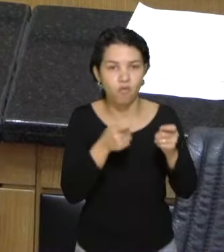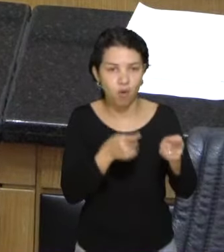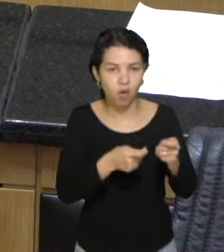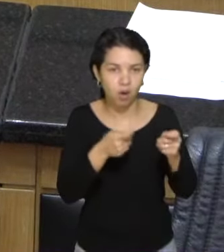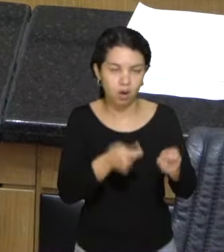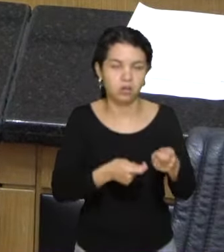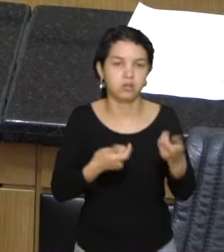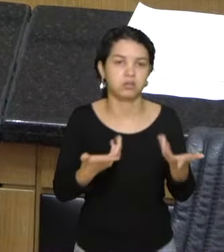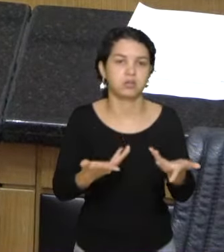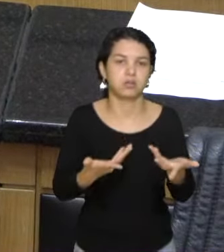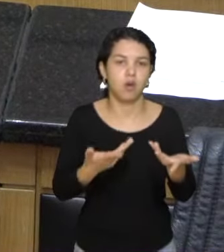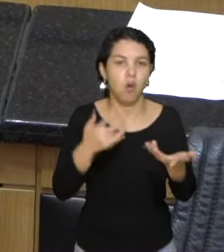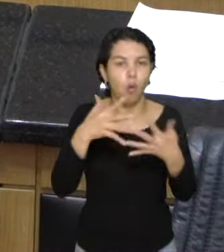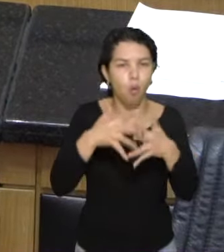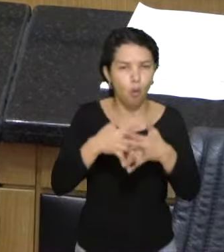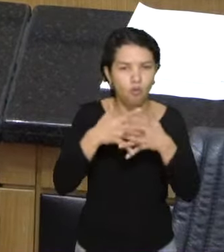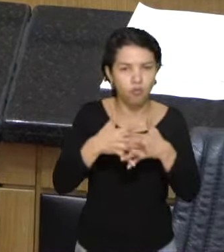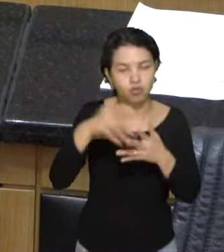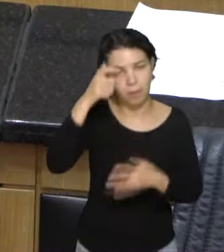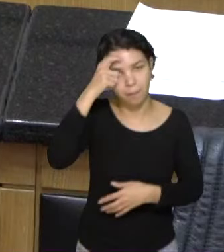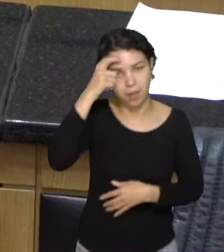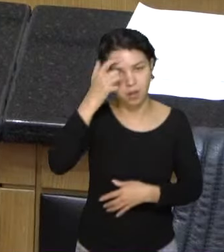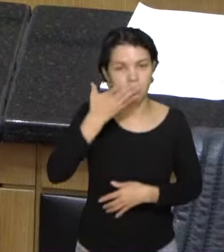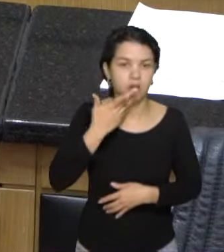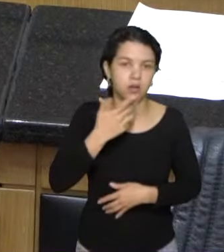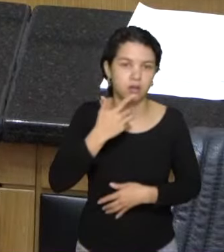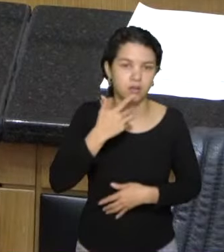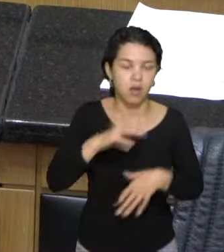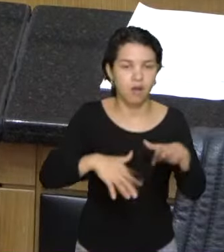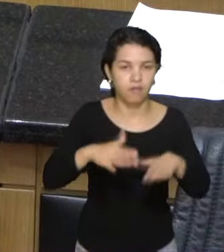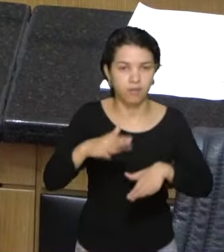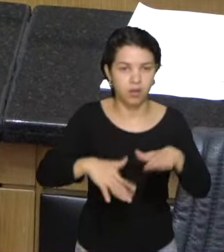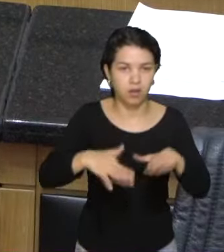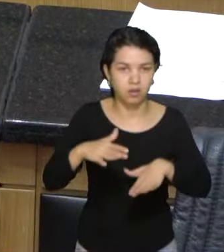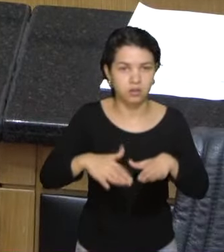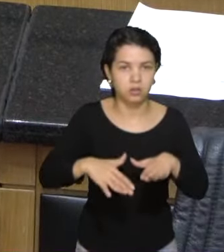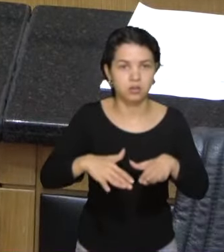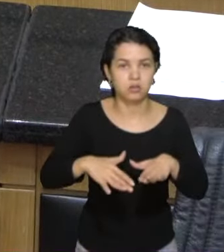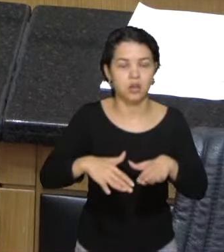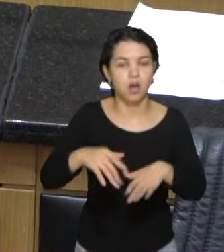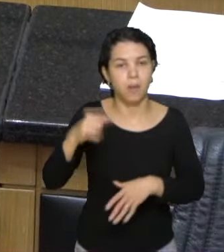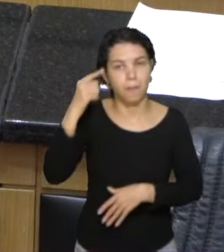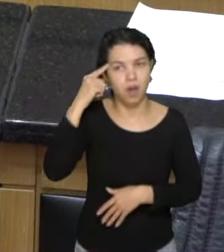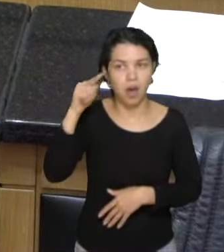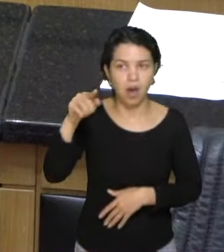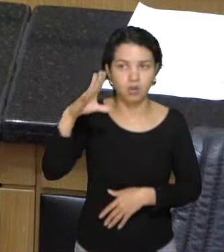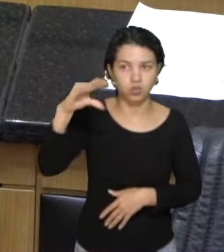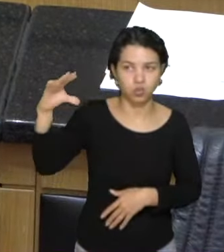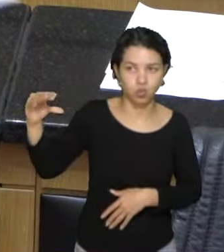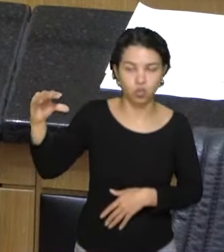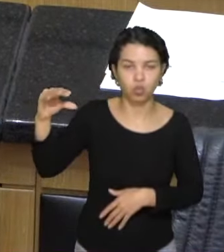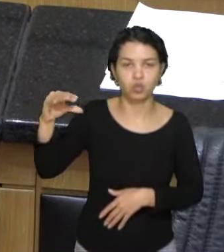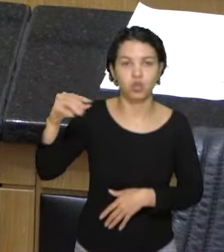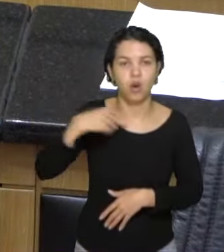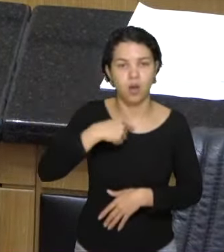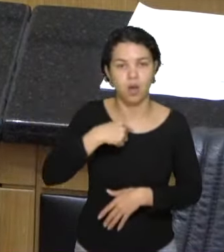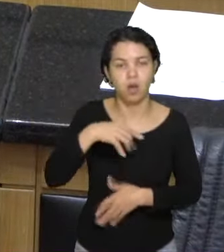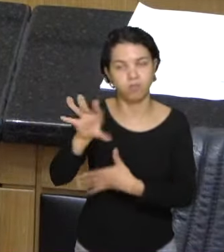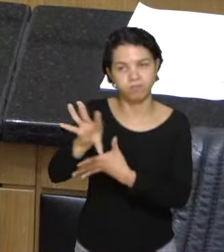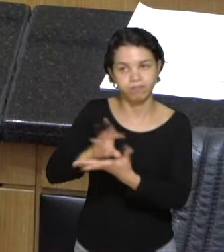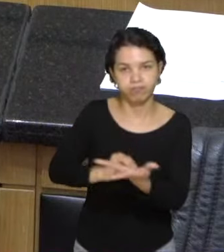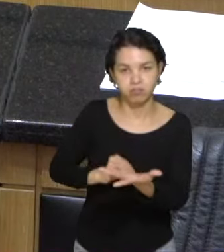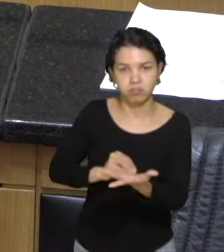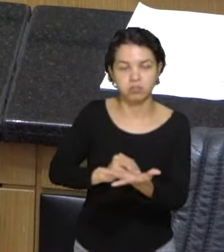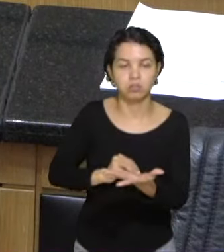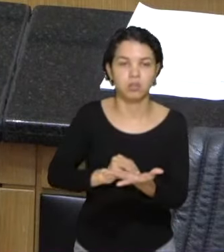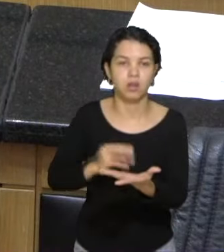das nossas crianças, que, às vezes, têm no adulto a sua referência para pautar aquilo que